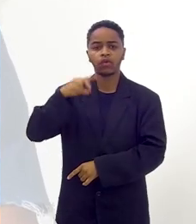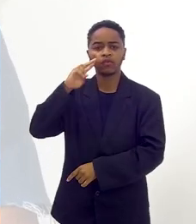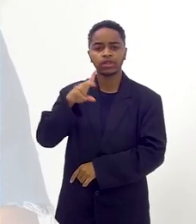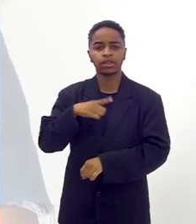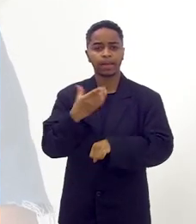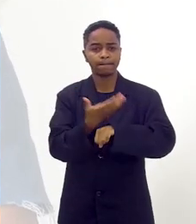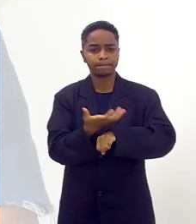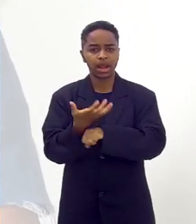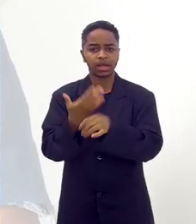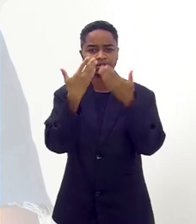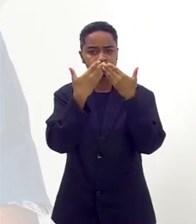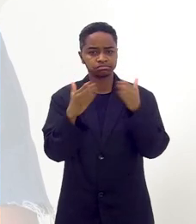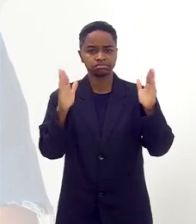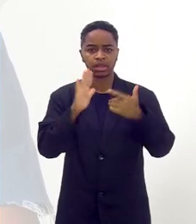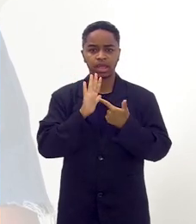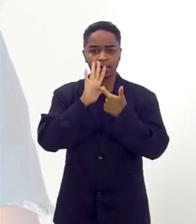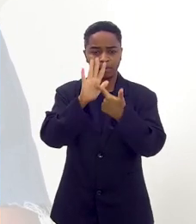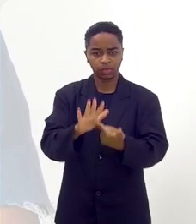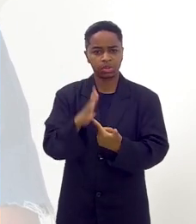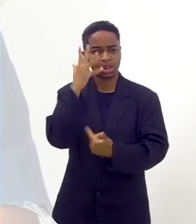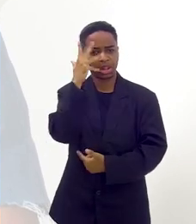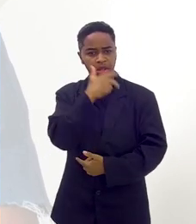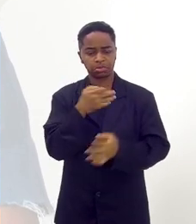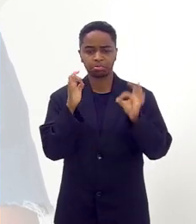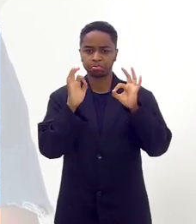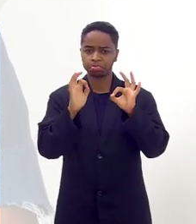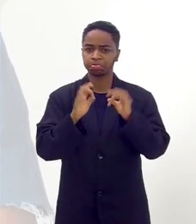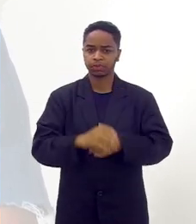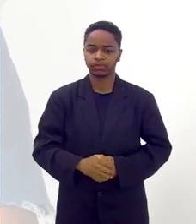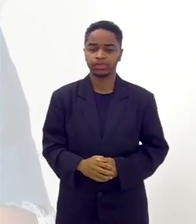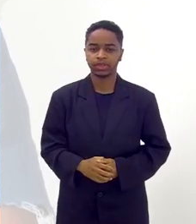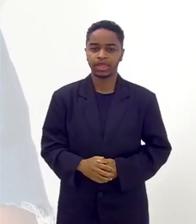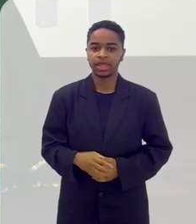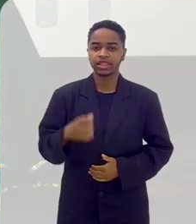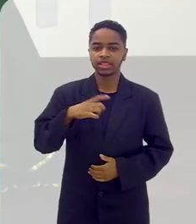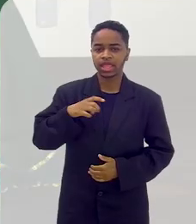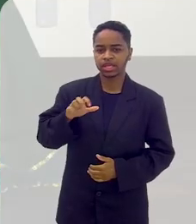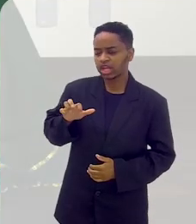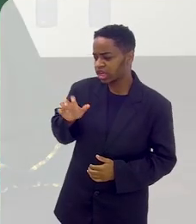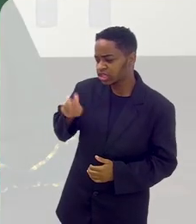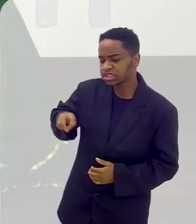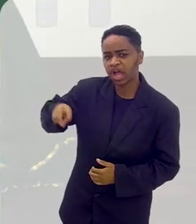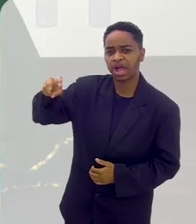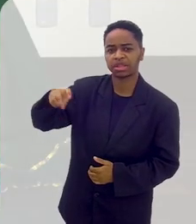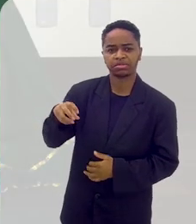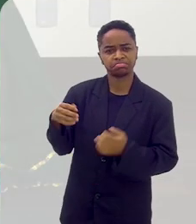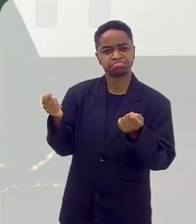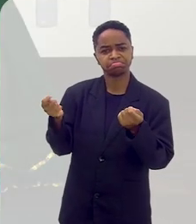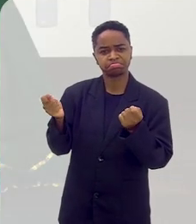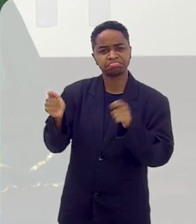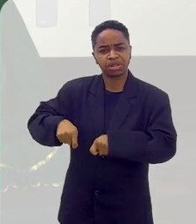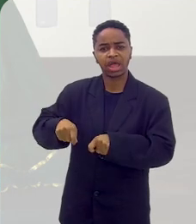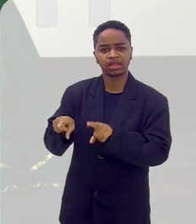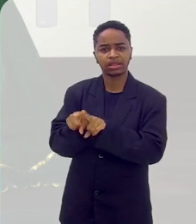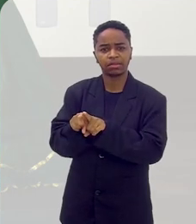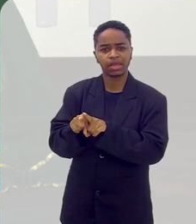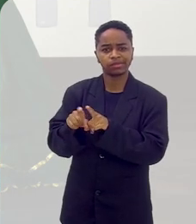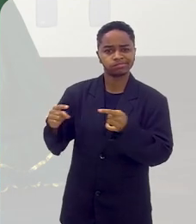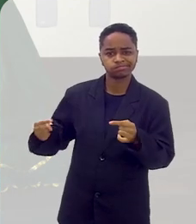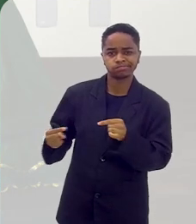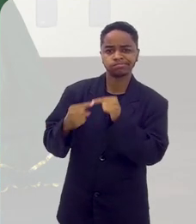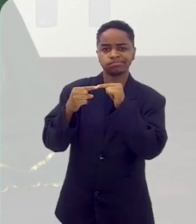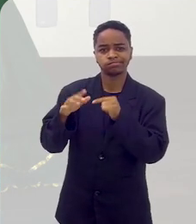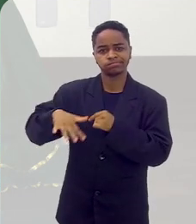numa praça pública aberta, foi lindo. Aquela escadaria ali serviu de